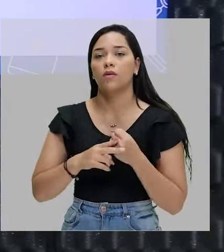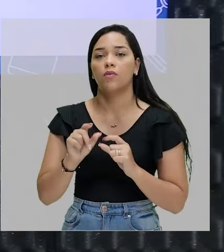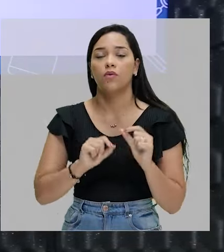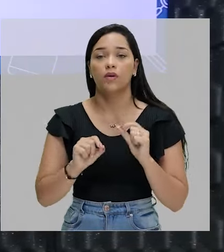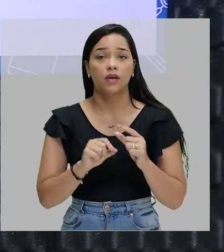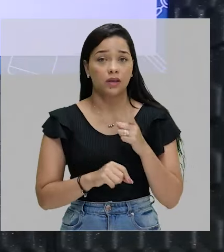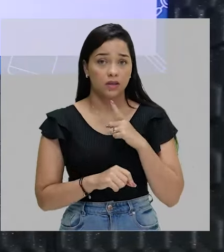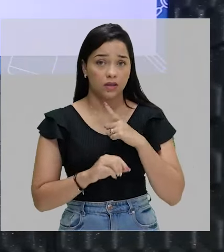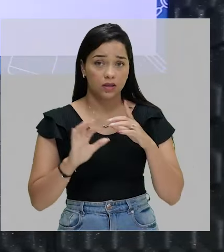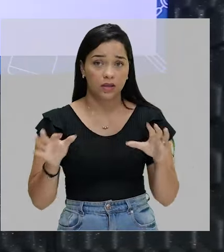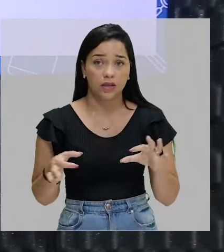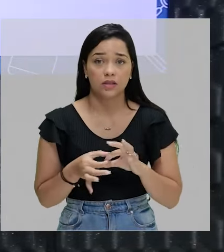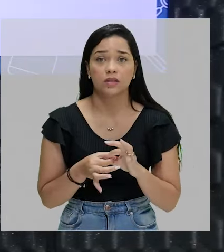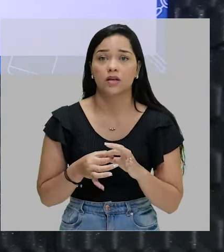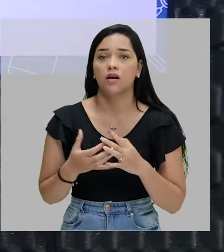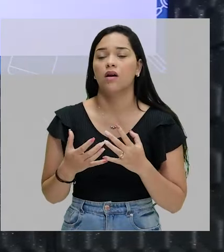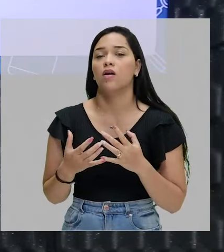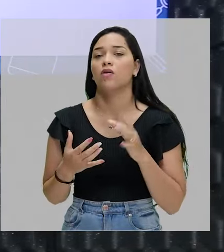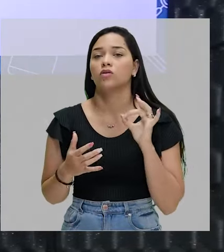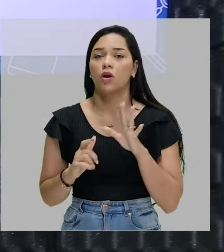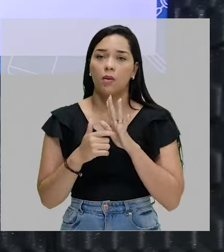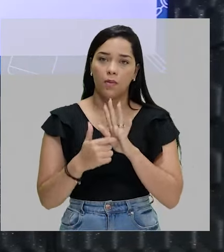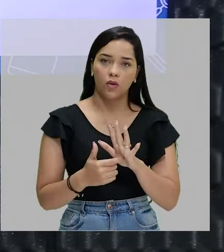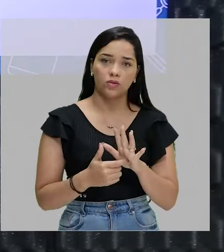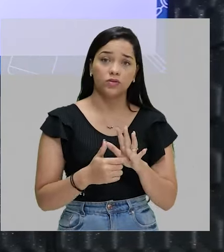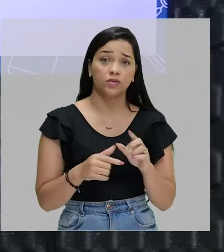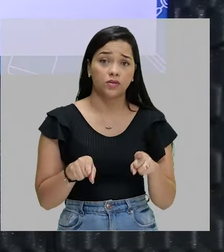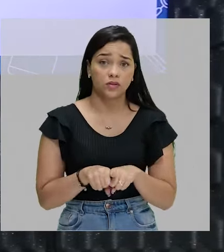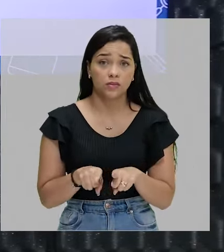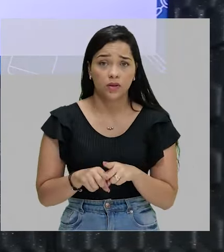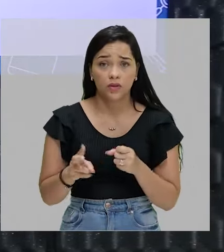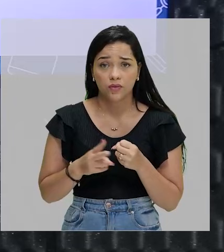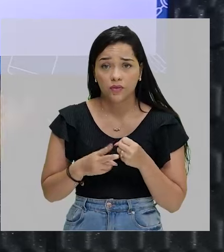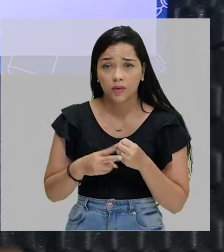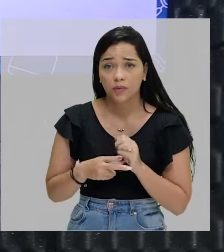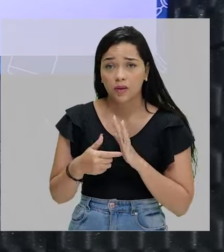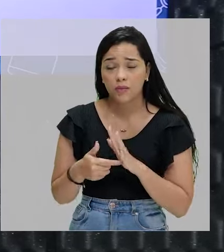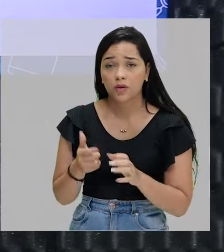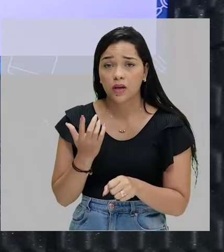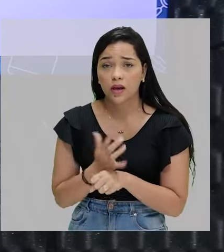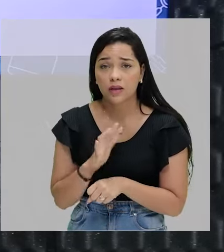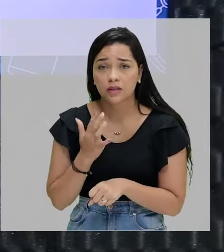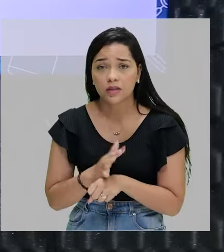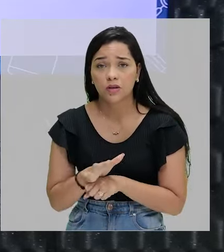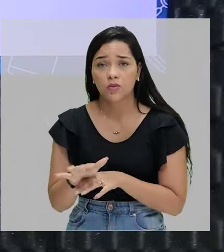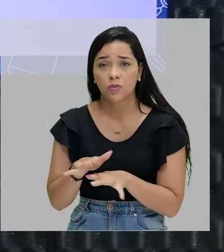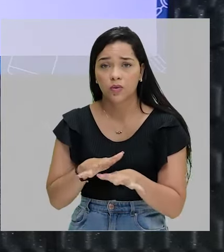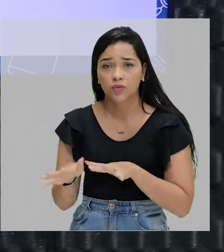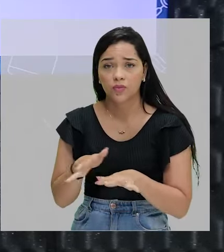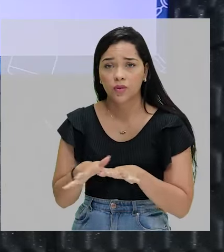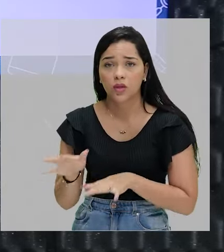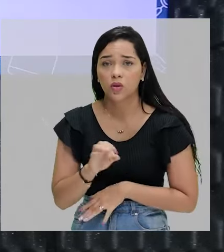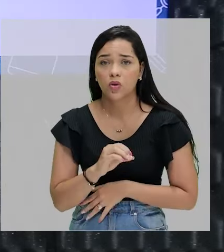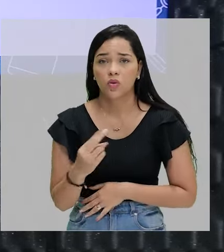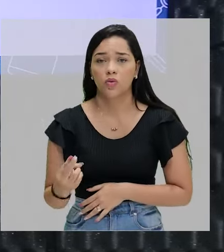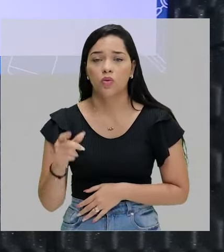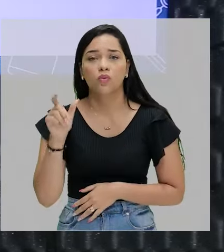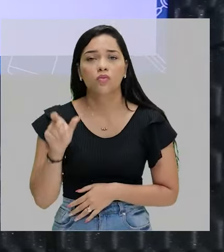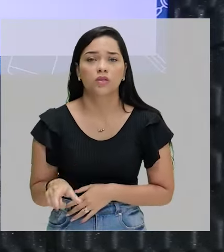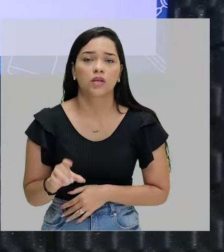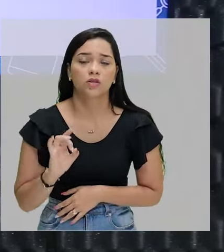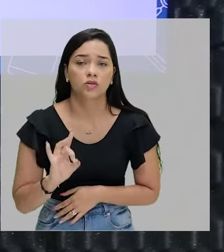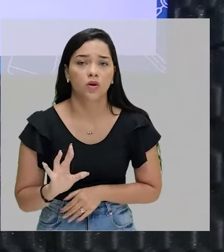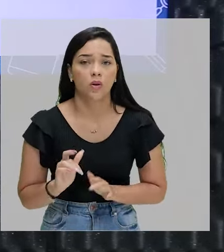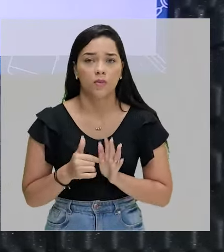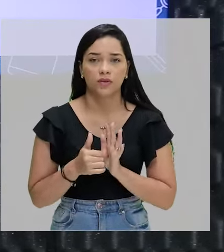essencialmente de ligação. Ele só indica estado. Então, o verbo é a palavra que indica ação, movimento ou estado. Ele só